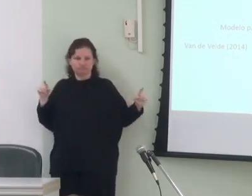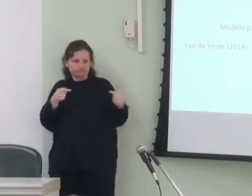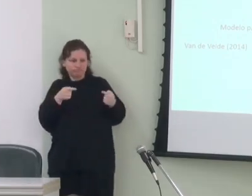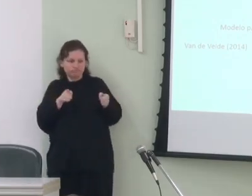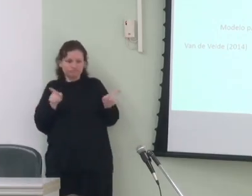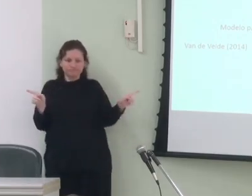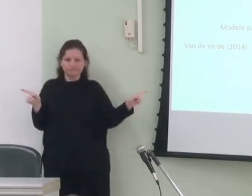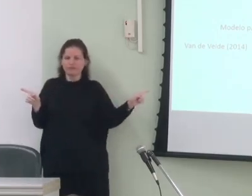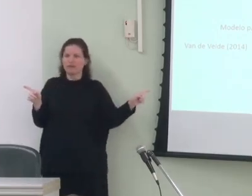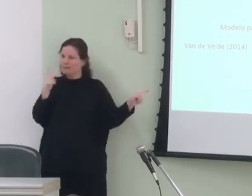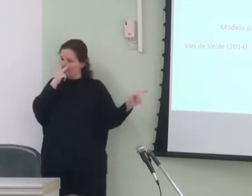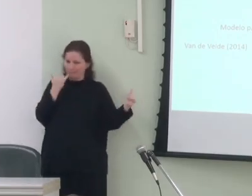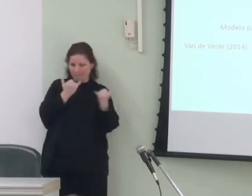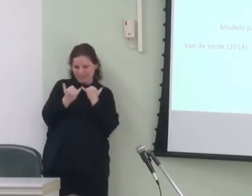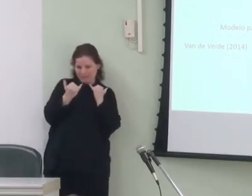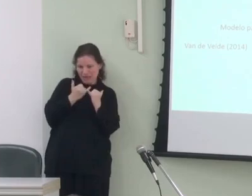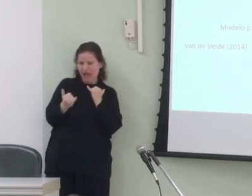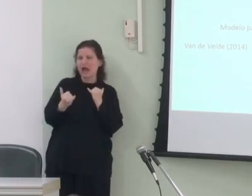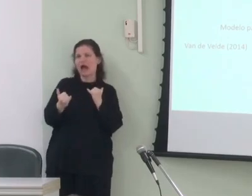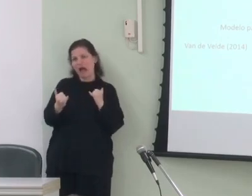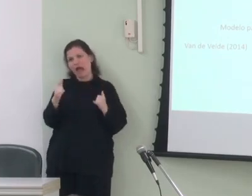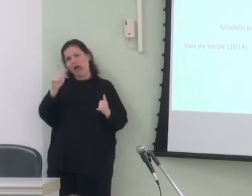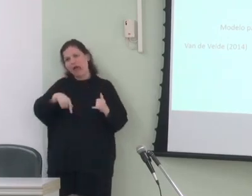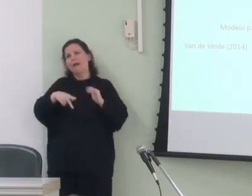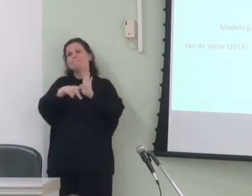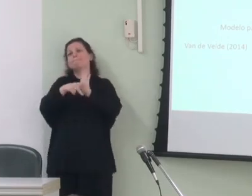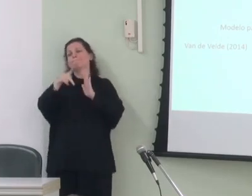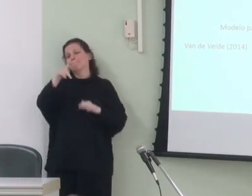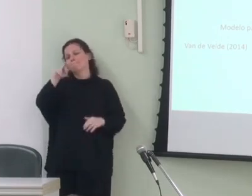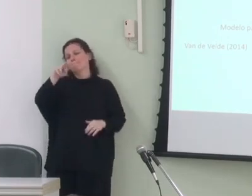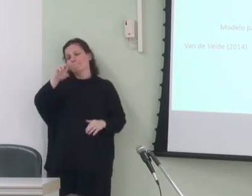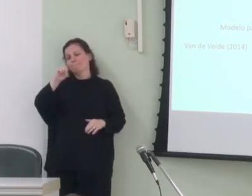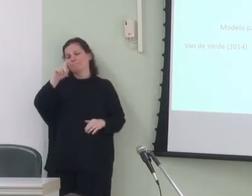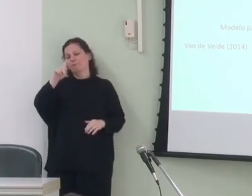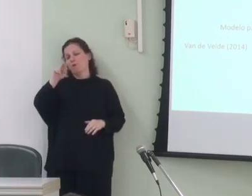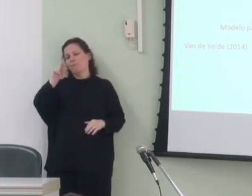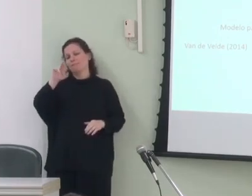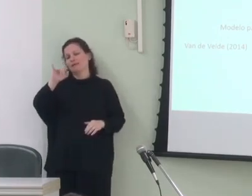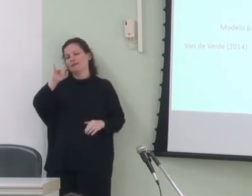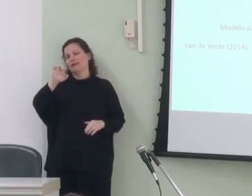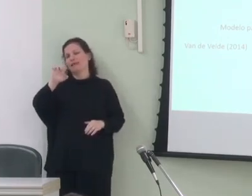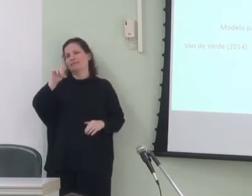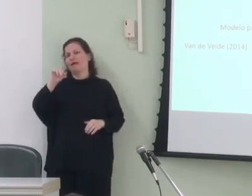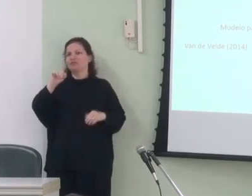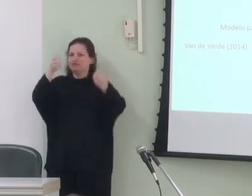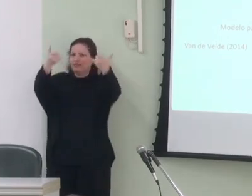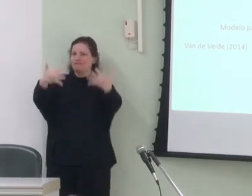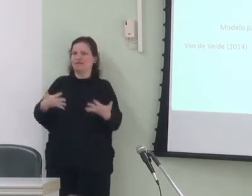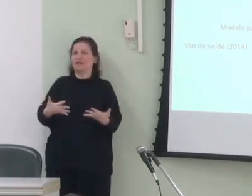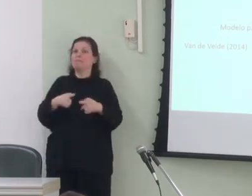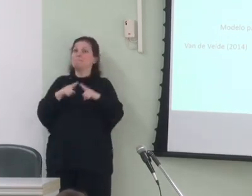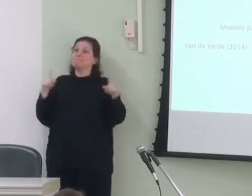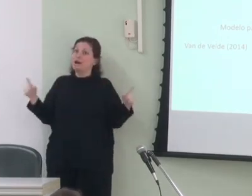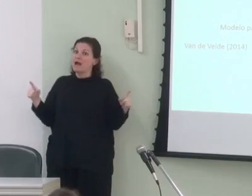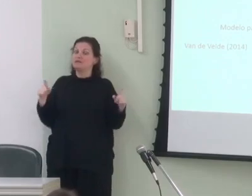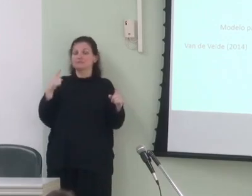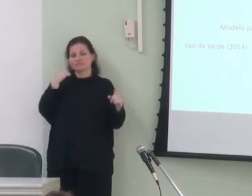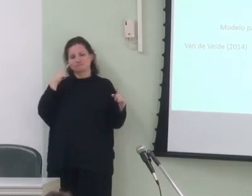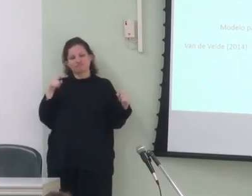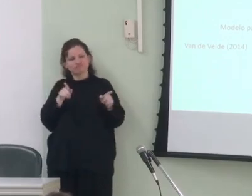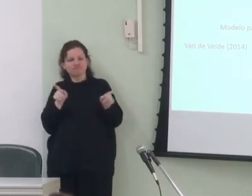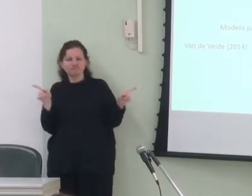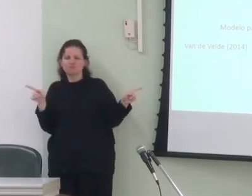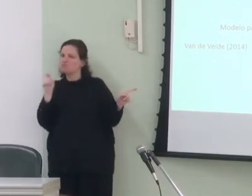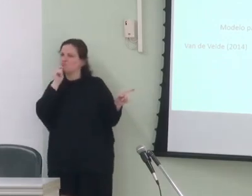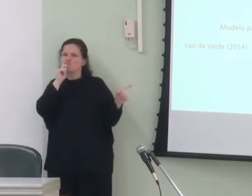construções similares é em parte uma propriedade que as define por outro lado essa oposição não é